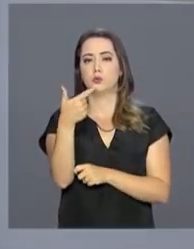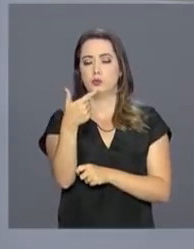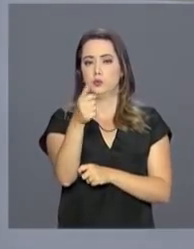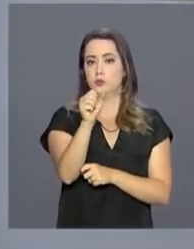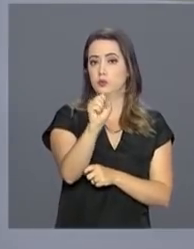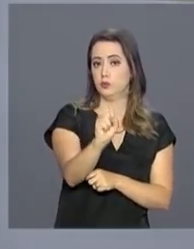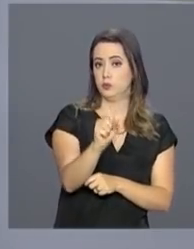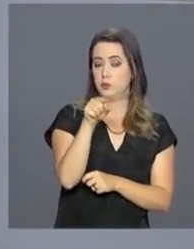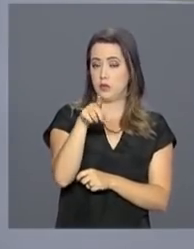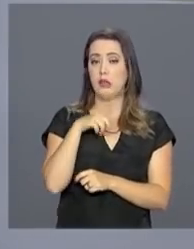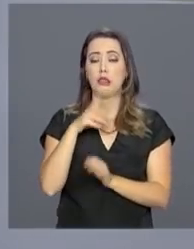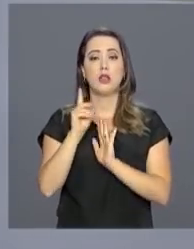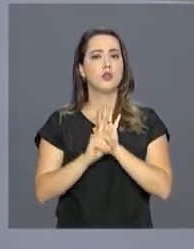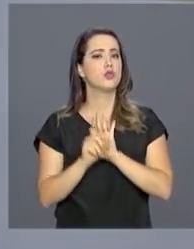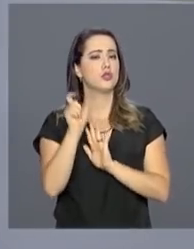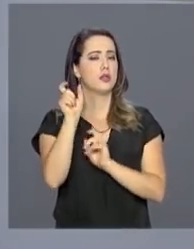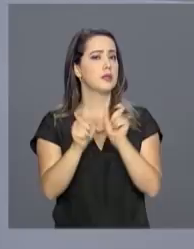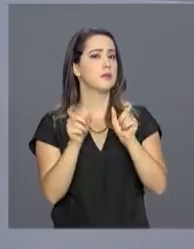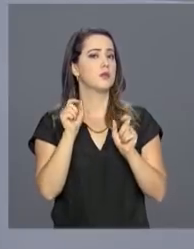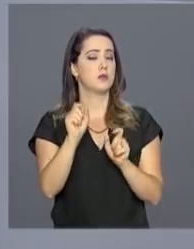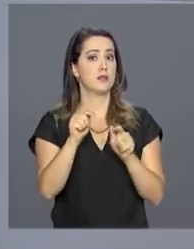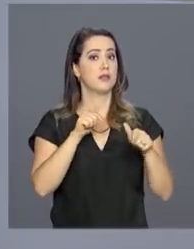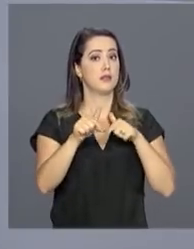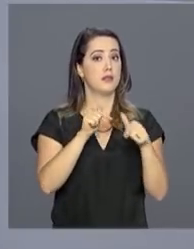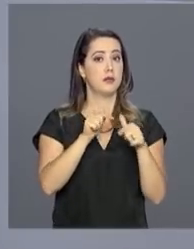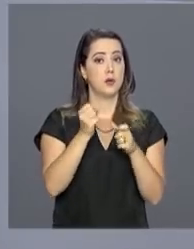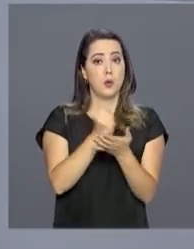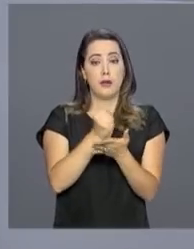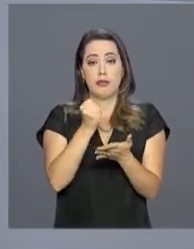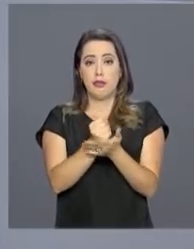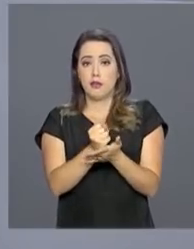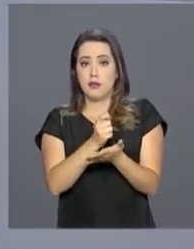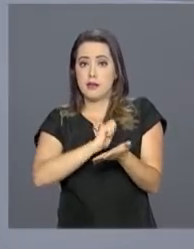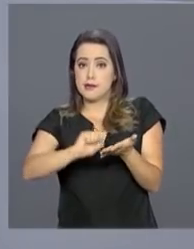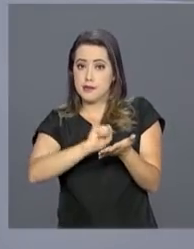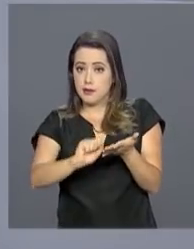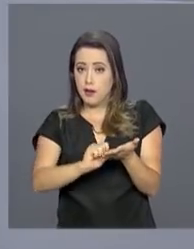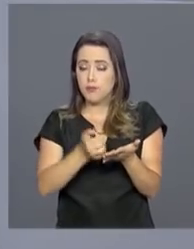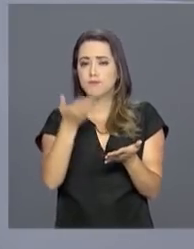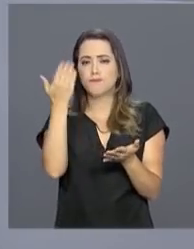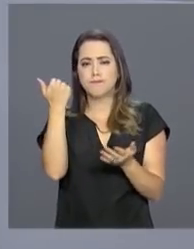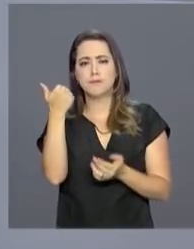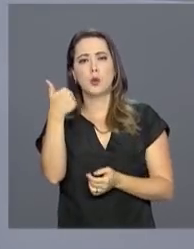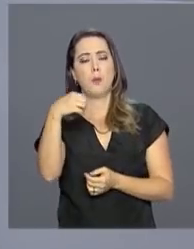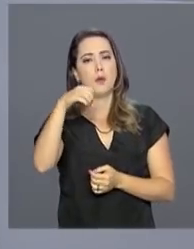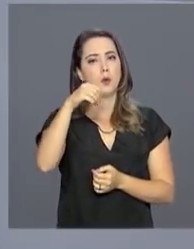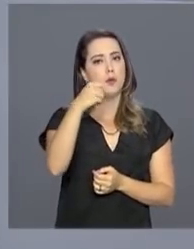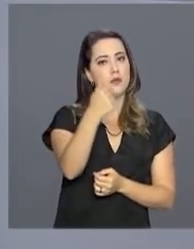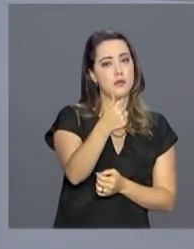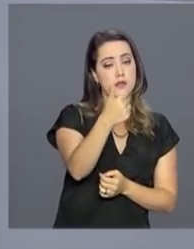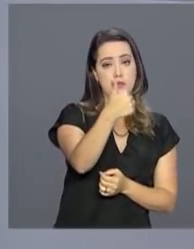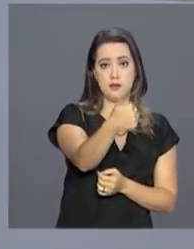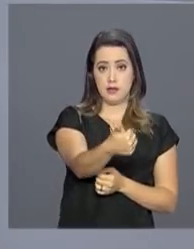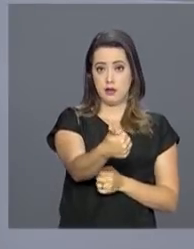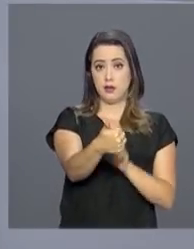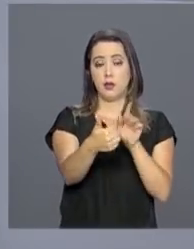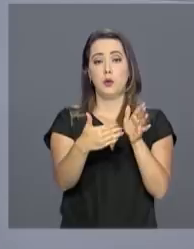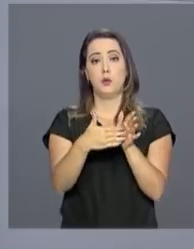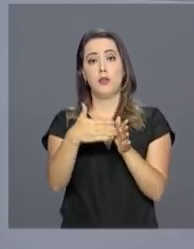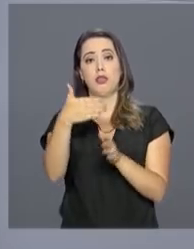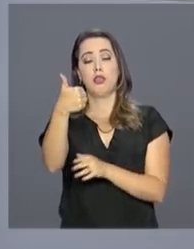direito às cotas do PIS-PASEP, quem trabalhou com carteira assinada entre 1971 e 1988.